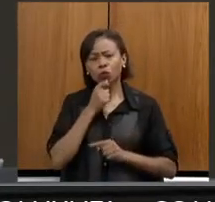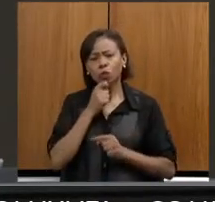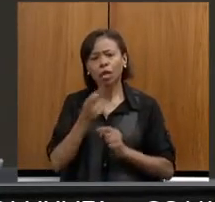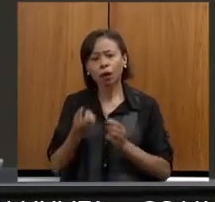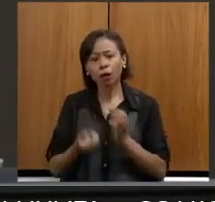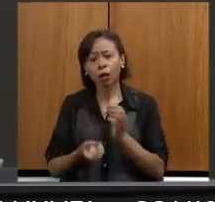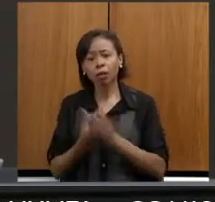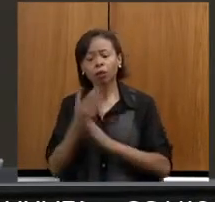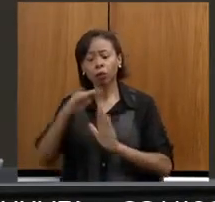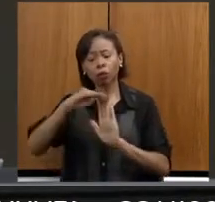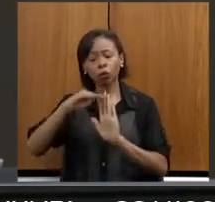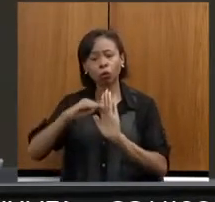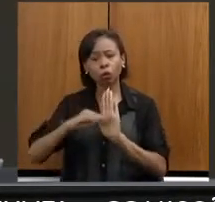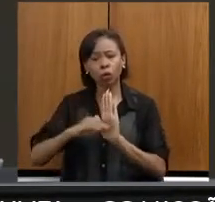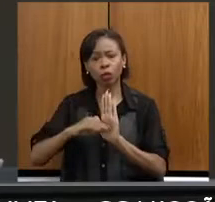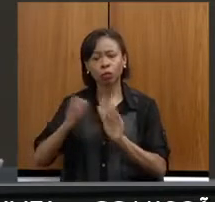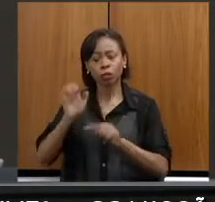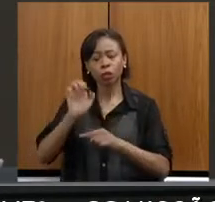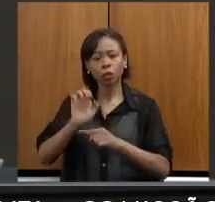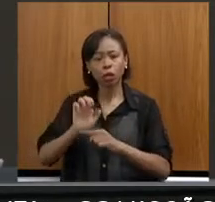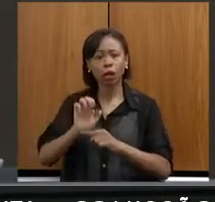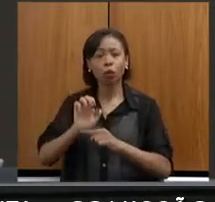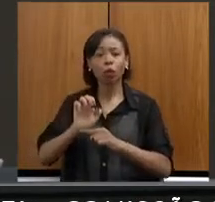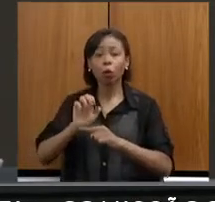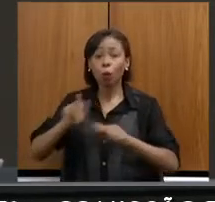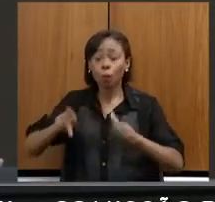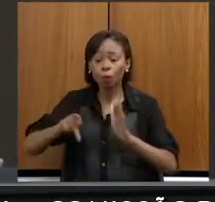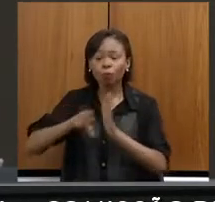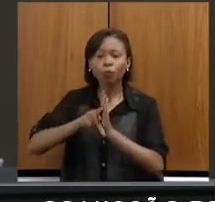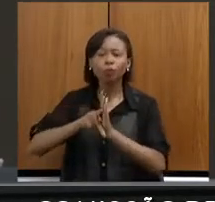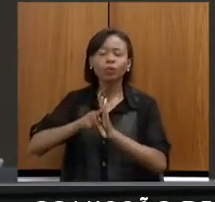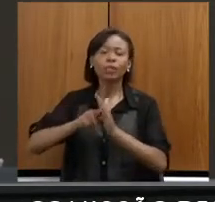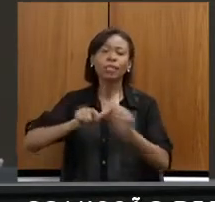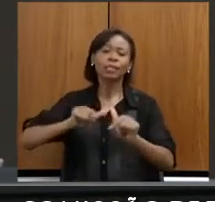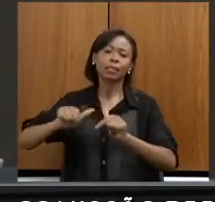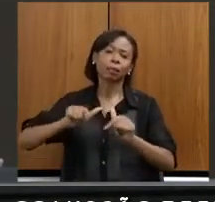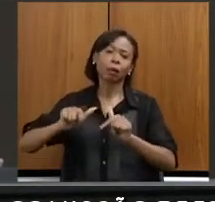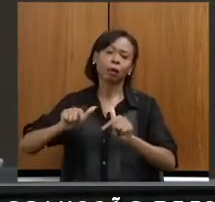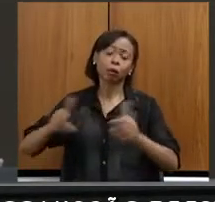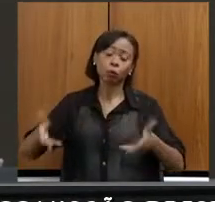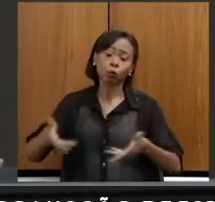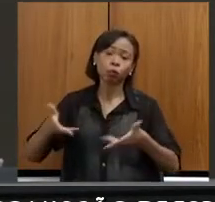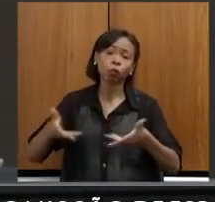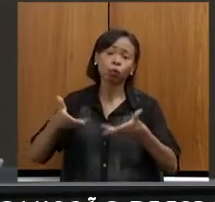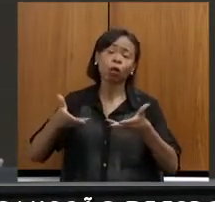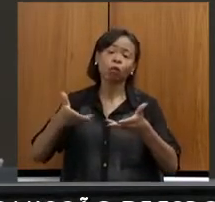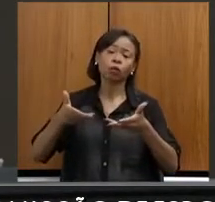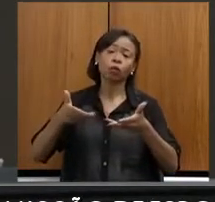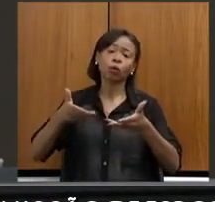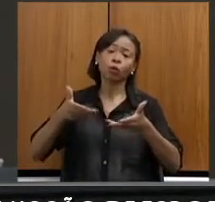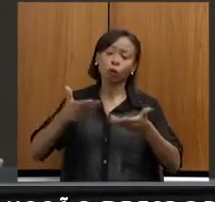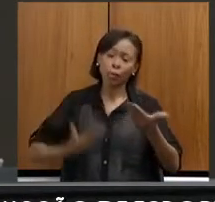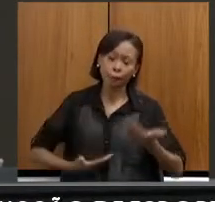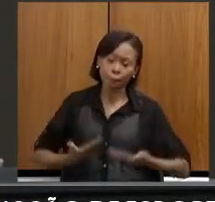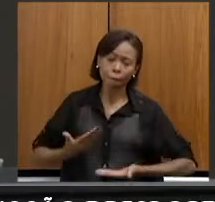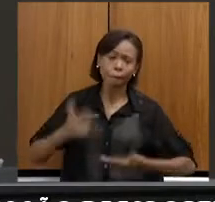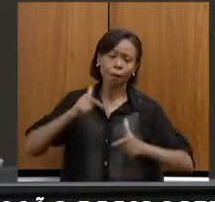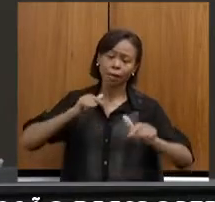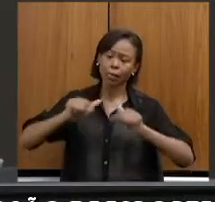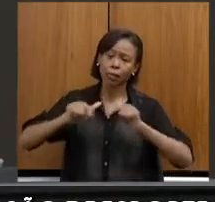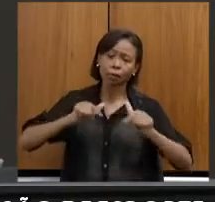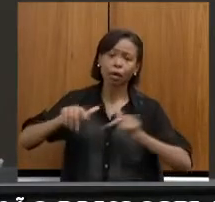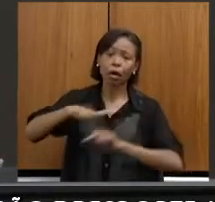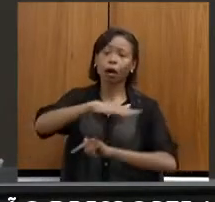estadual de frente de trabalho que promova a ocupação da população e